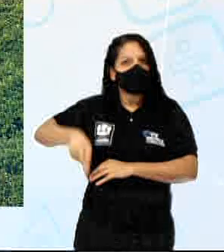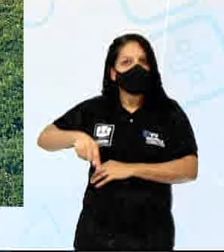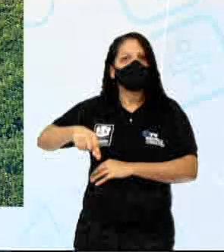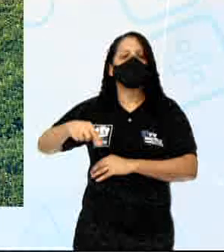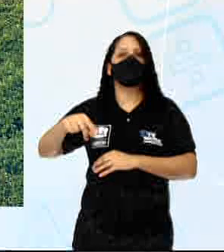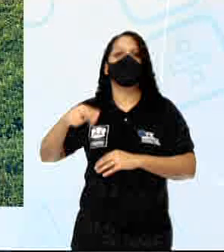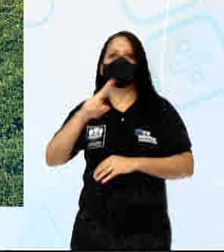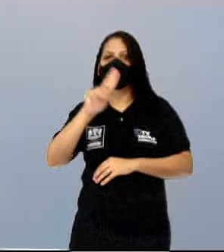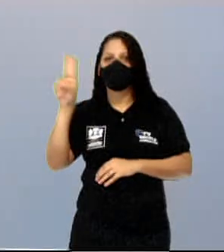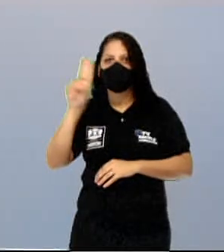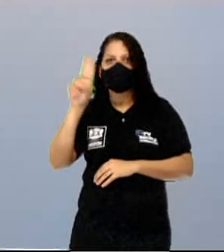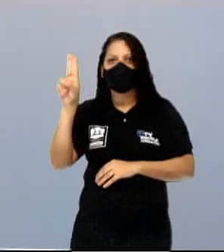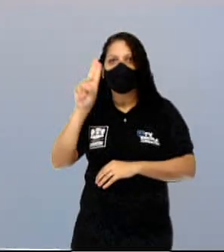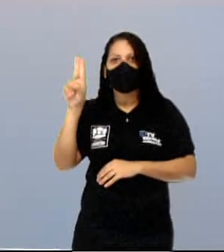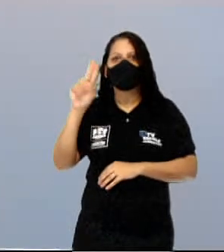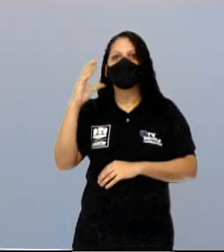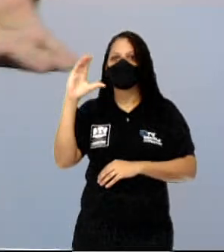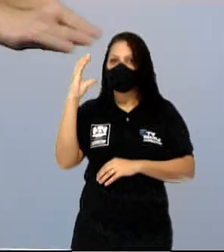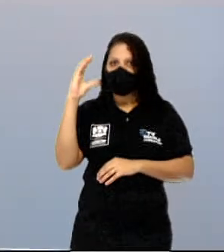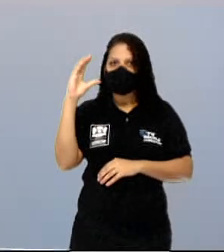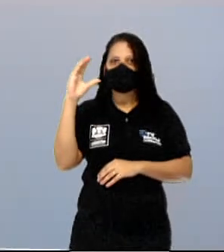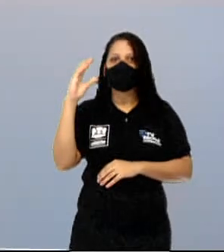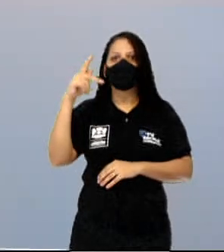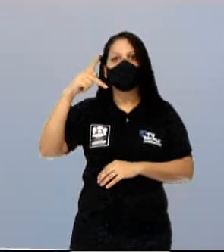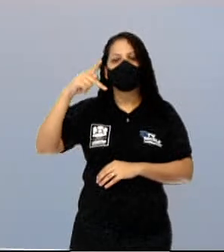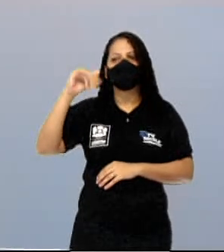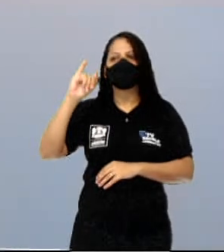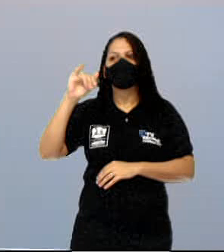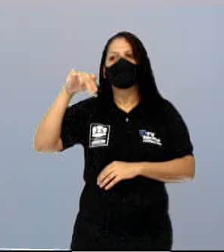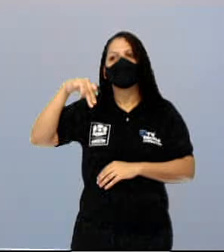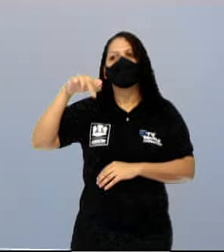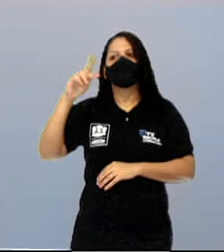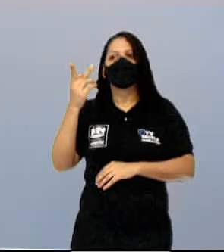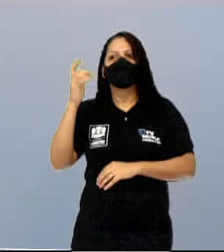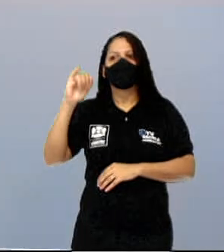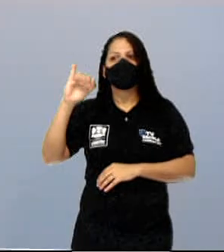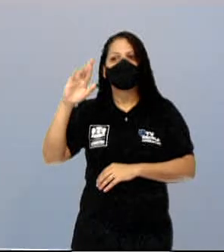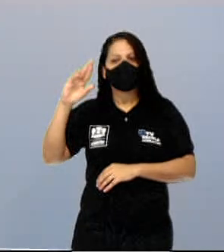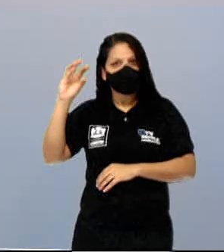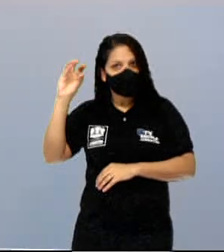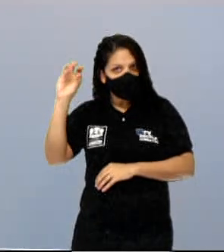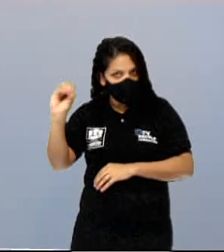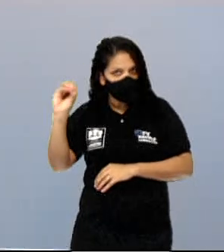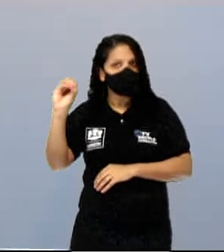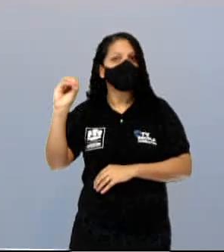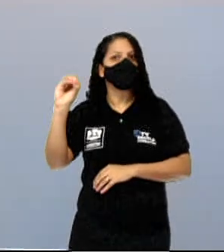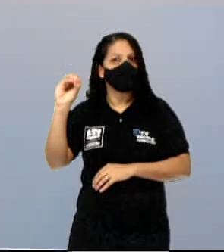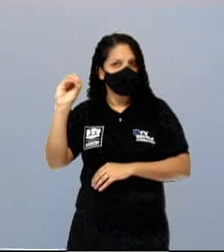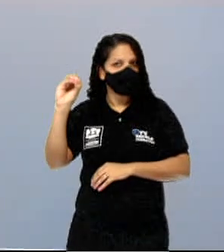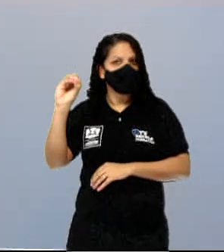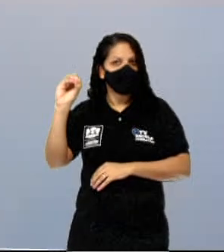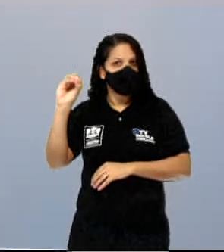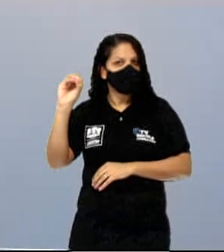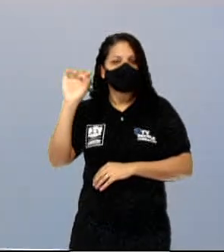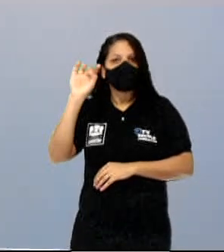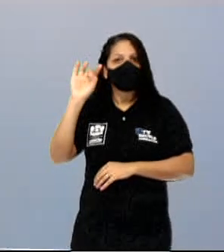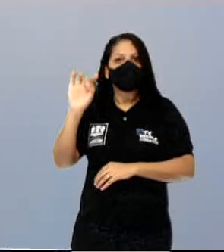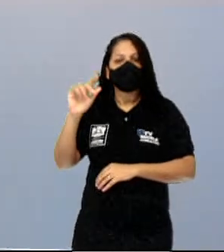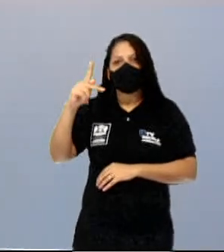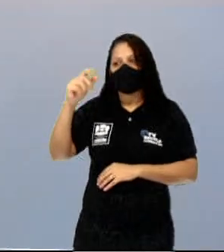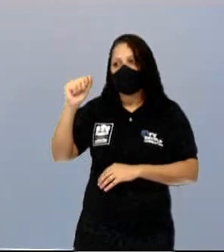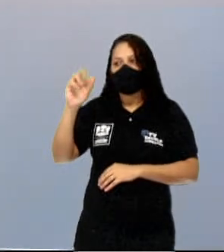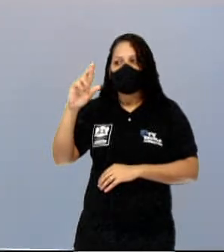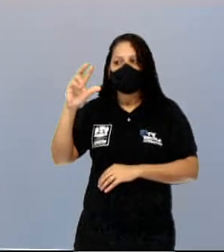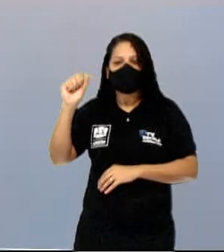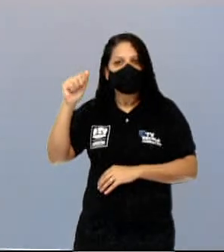principal árvore, que é o pinheiro, também conhecido como o pinheiro do Paraná. Embora ele não apareça só no Paraná. E eu vou te